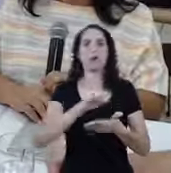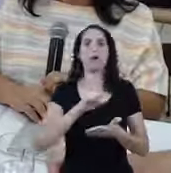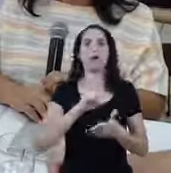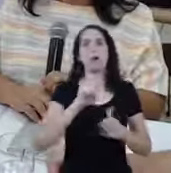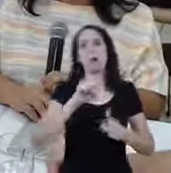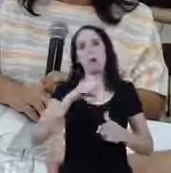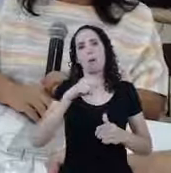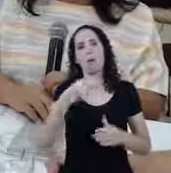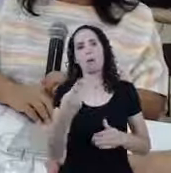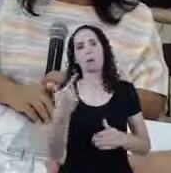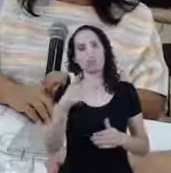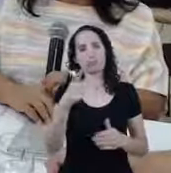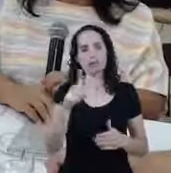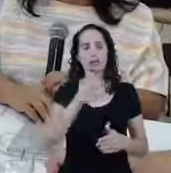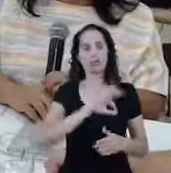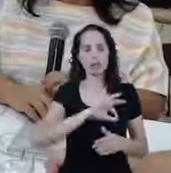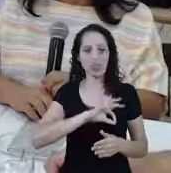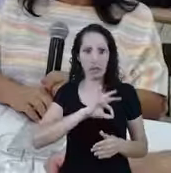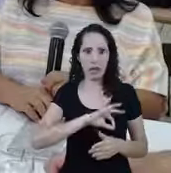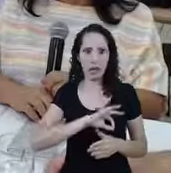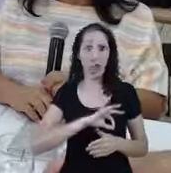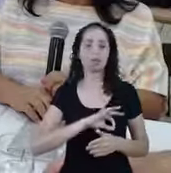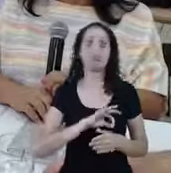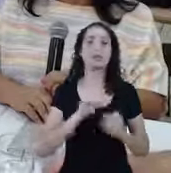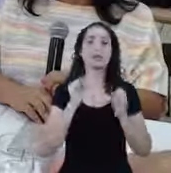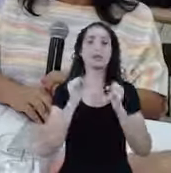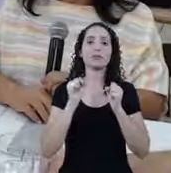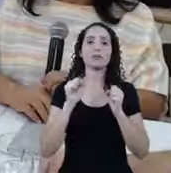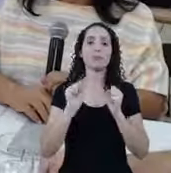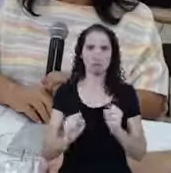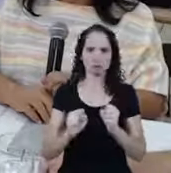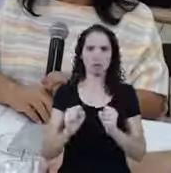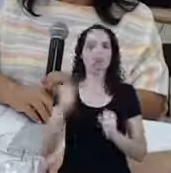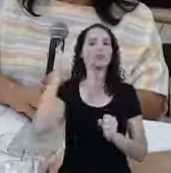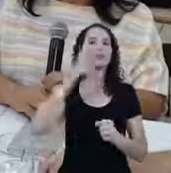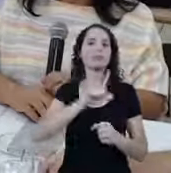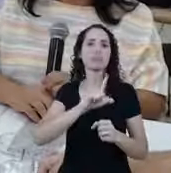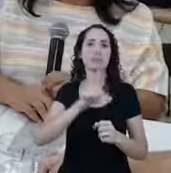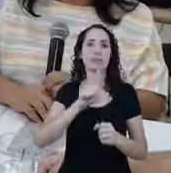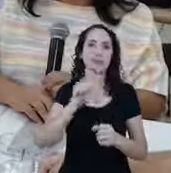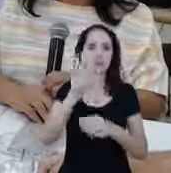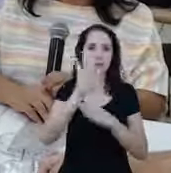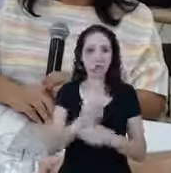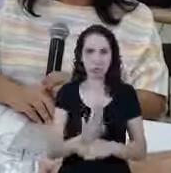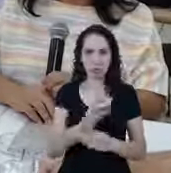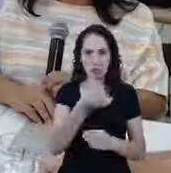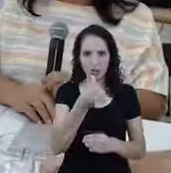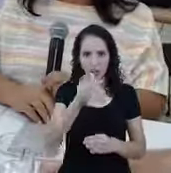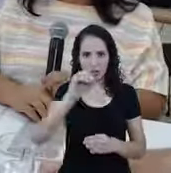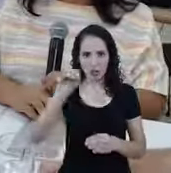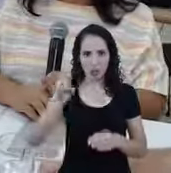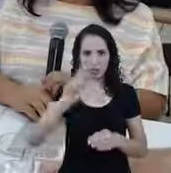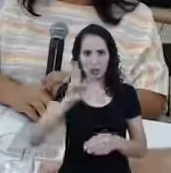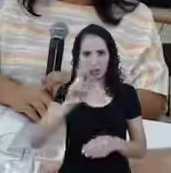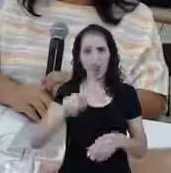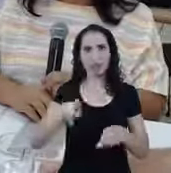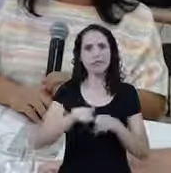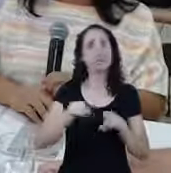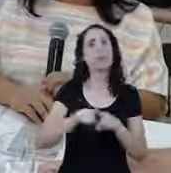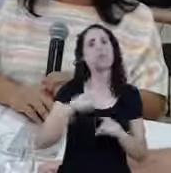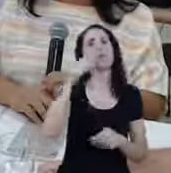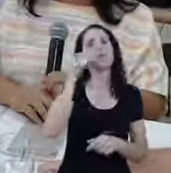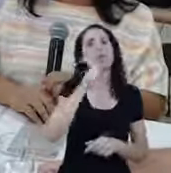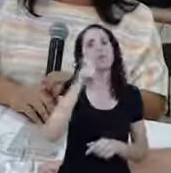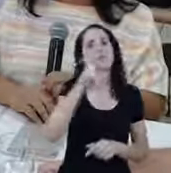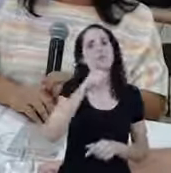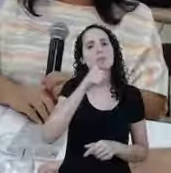pessoas que têm a possibilidade de receber esse auxílio Além de mães que são mulheres,